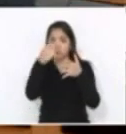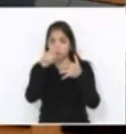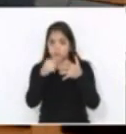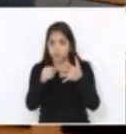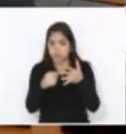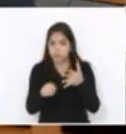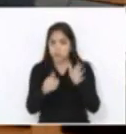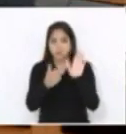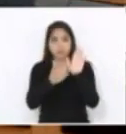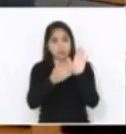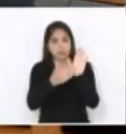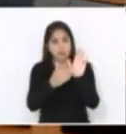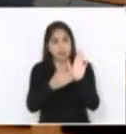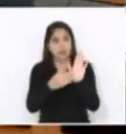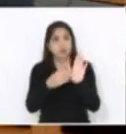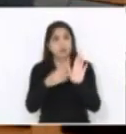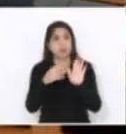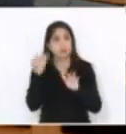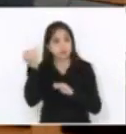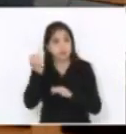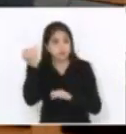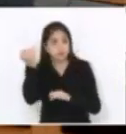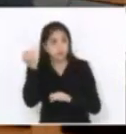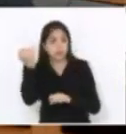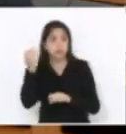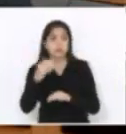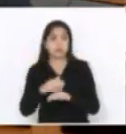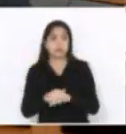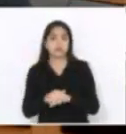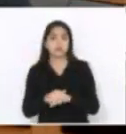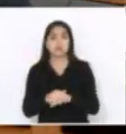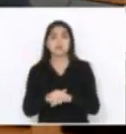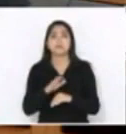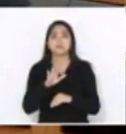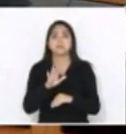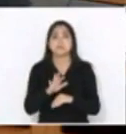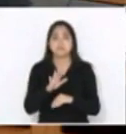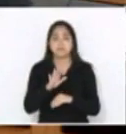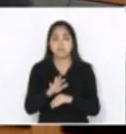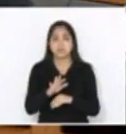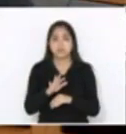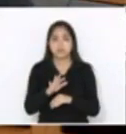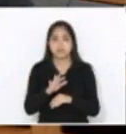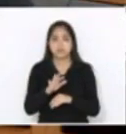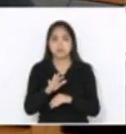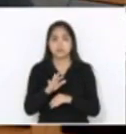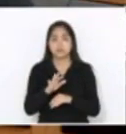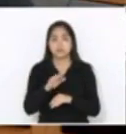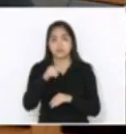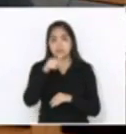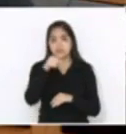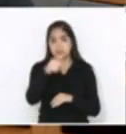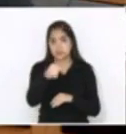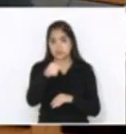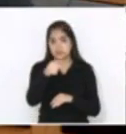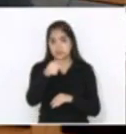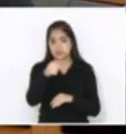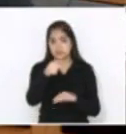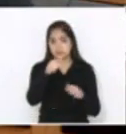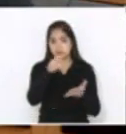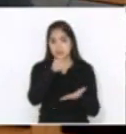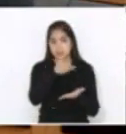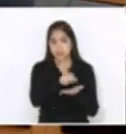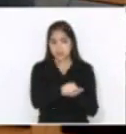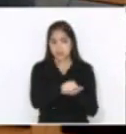têm méritos, mas elas estão contempladas nas sete... inscrições